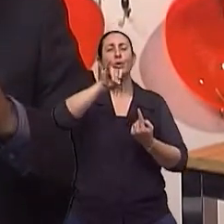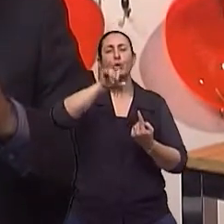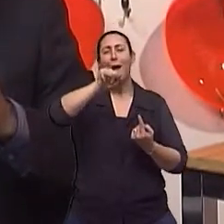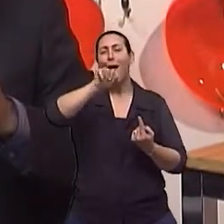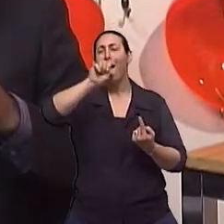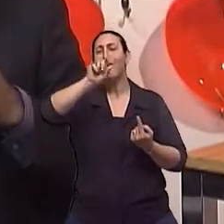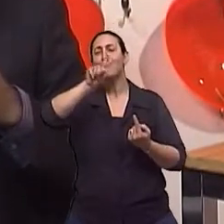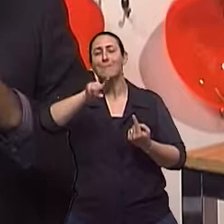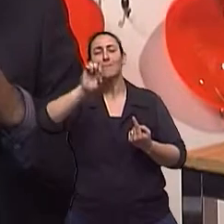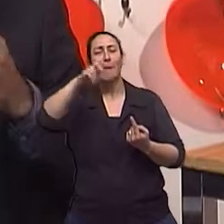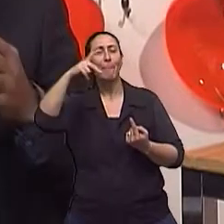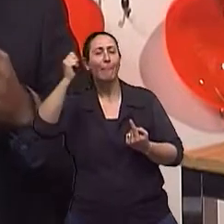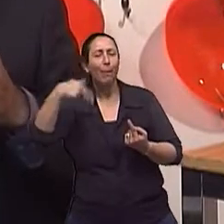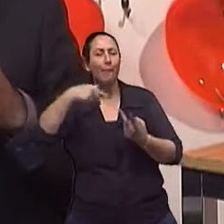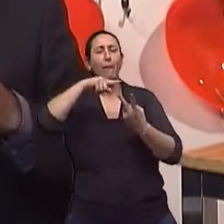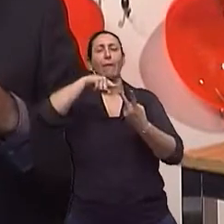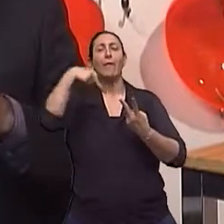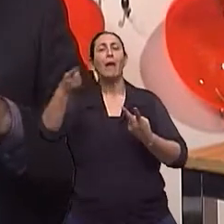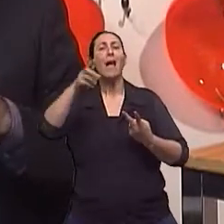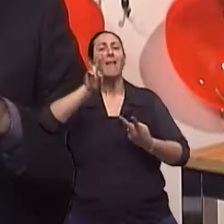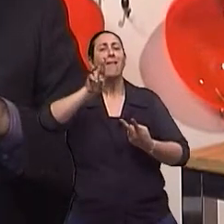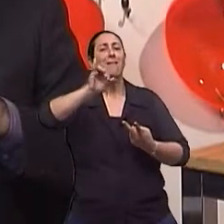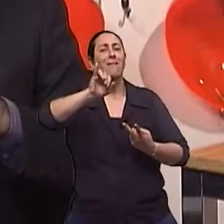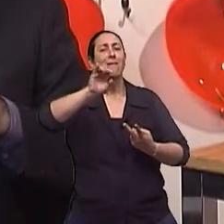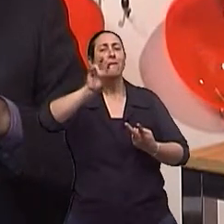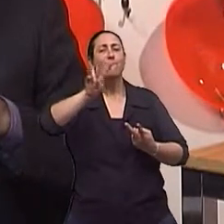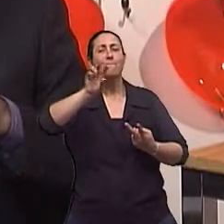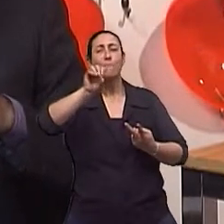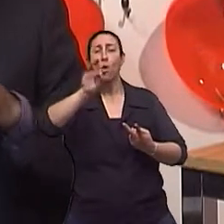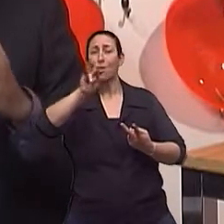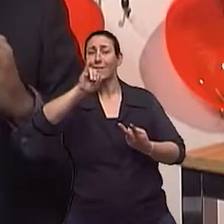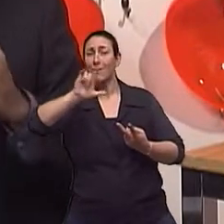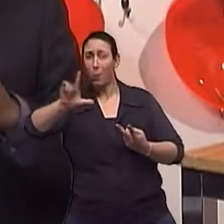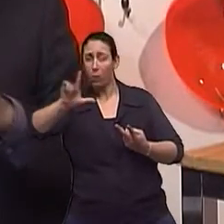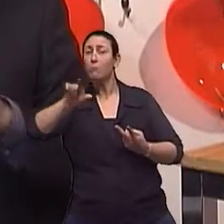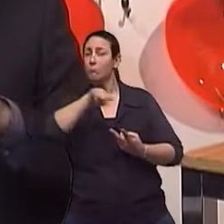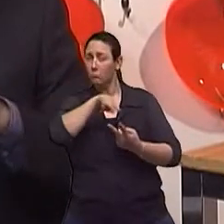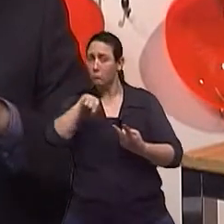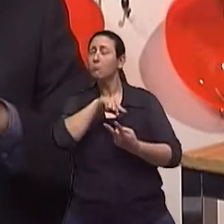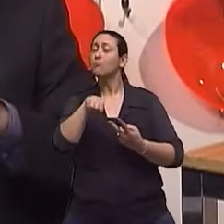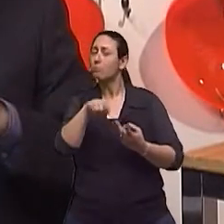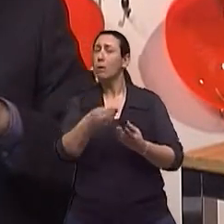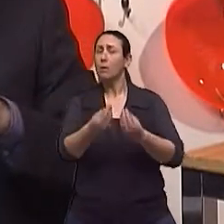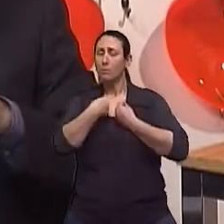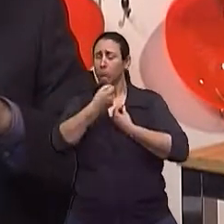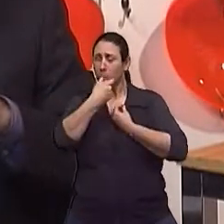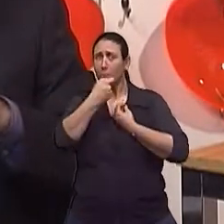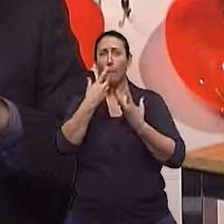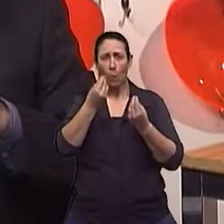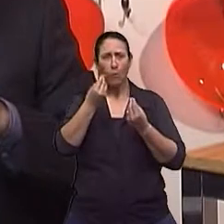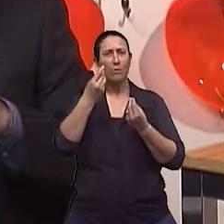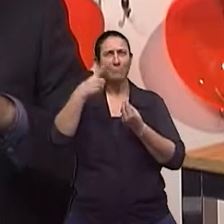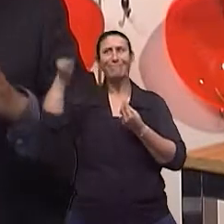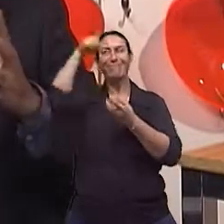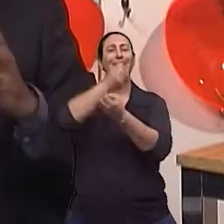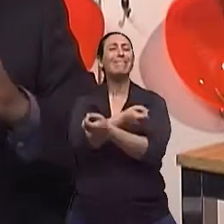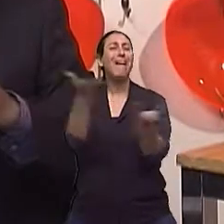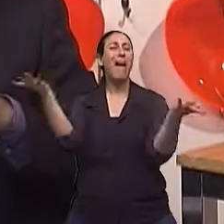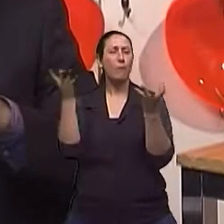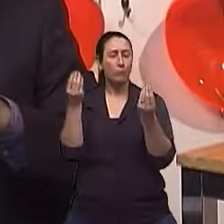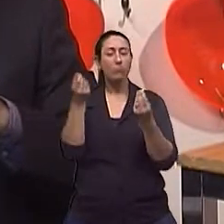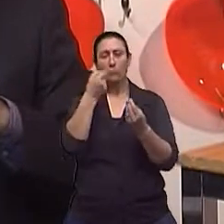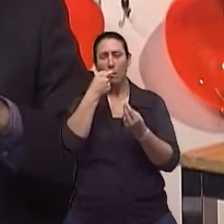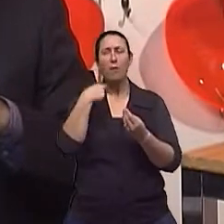taja preta, eles também aumentam em duas ou três vezes o risco de queda, tá? Recentemente saiu uma pesquisa, ontem eu estava vendo, teve uma